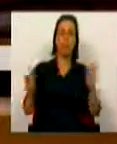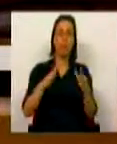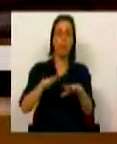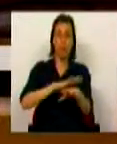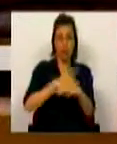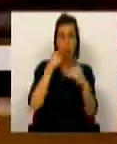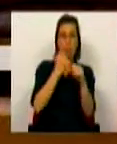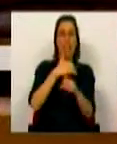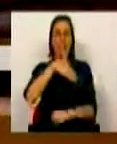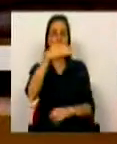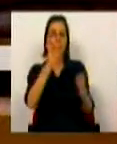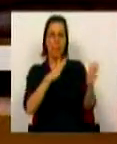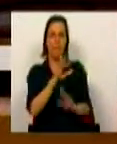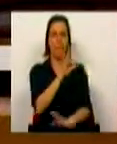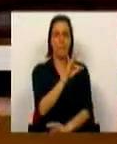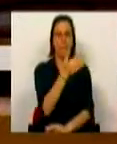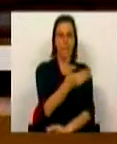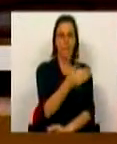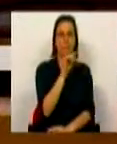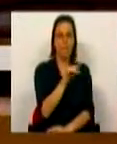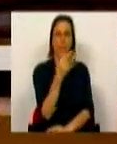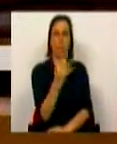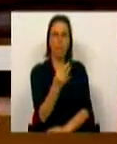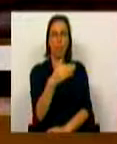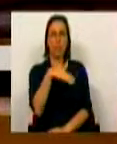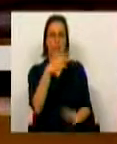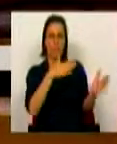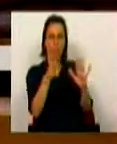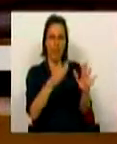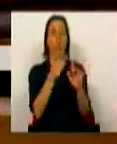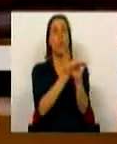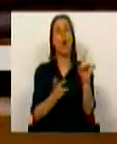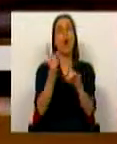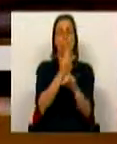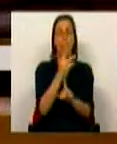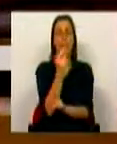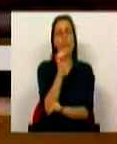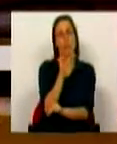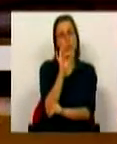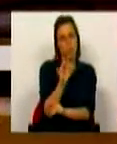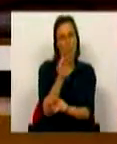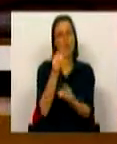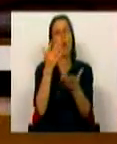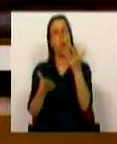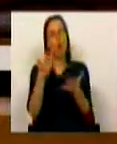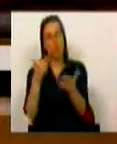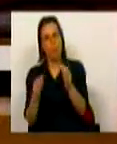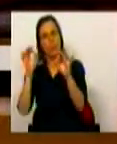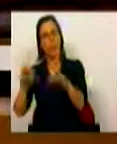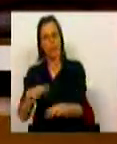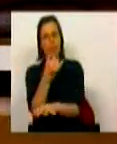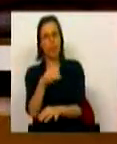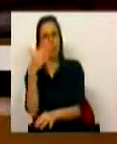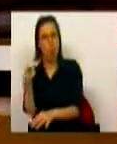administrações públicas é de 47,4 anos, tendo aumentado 3,4 anos em comparação com o final de